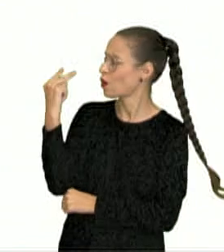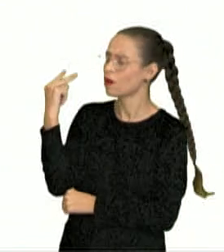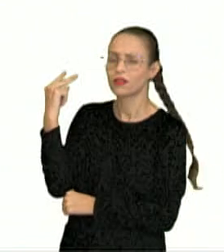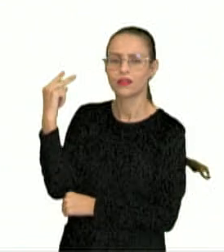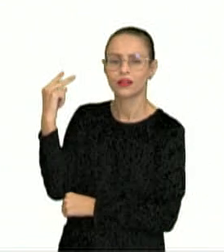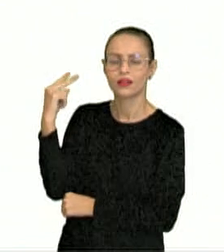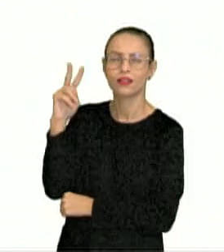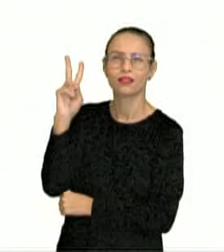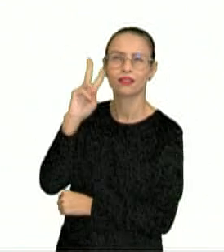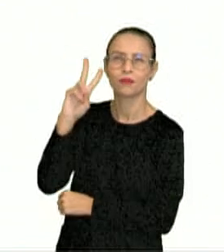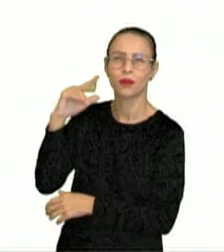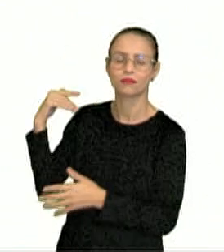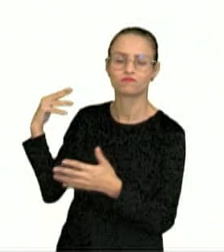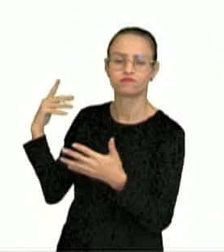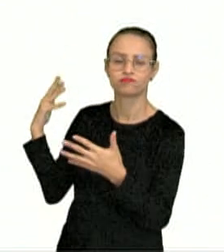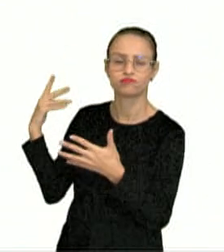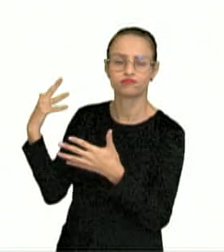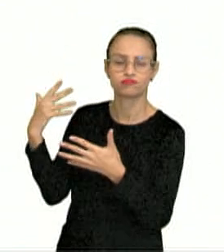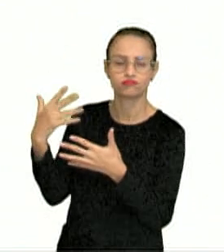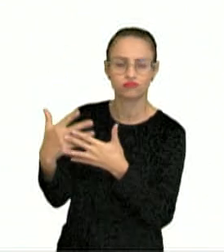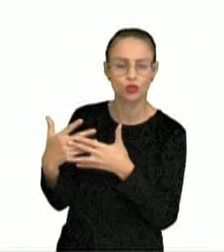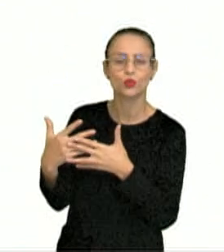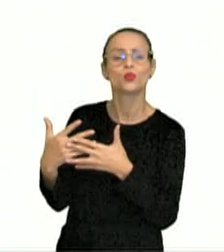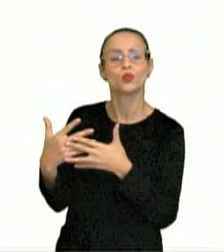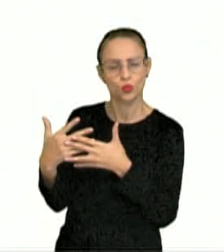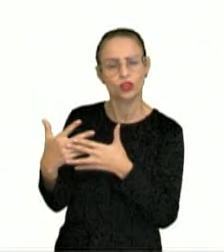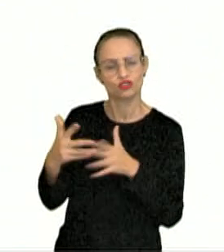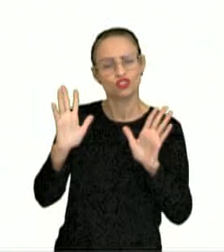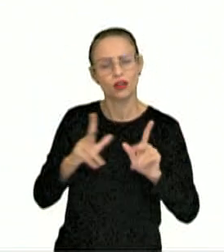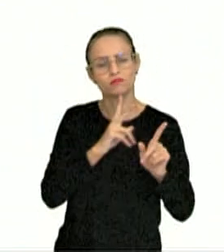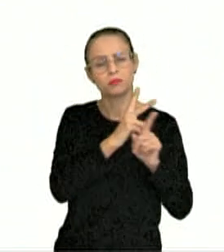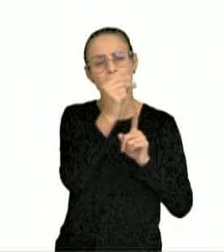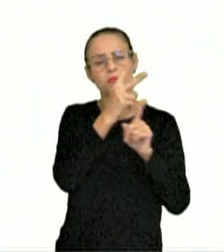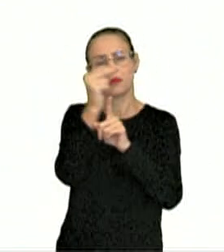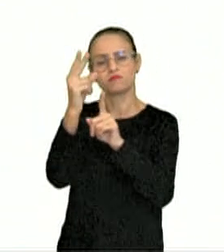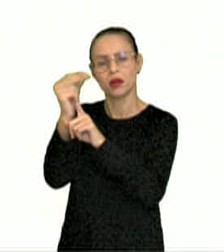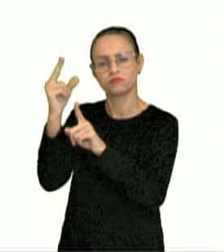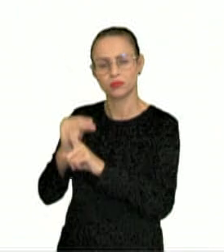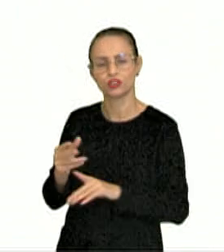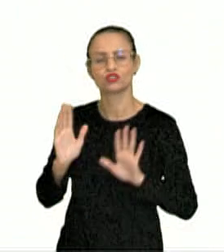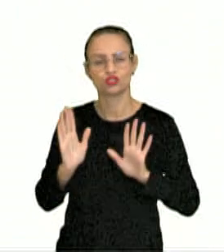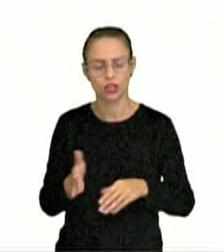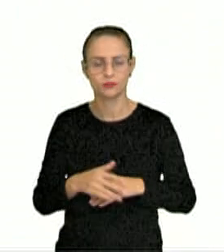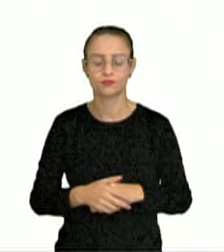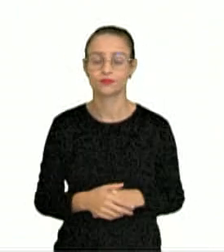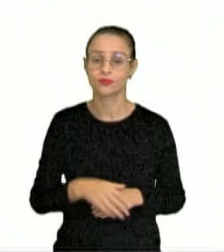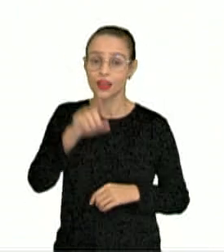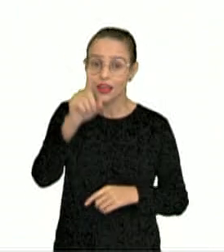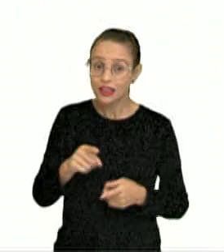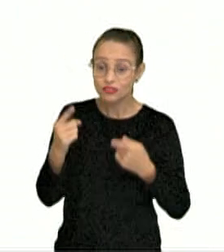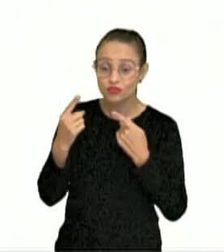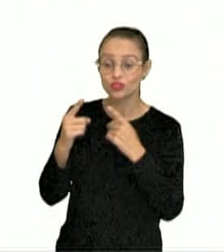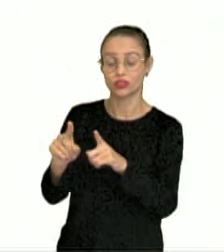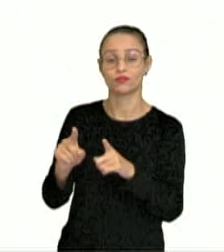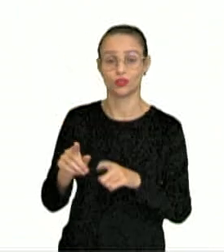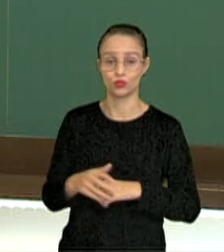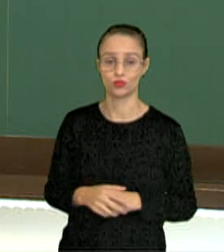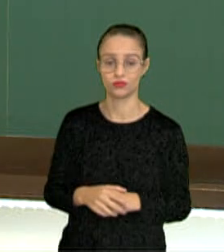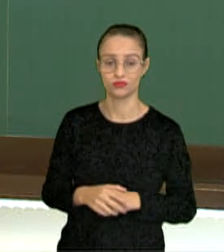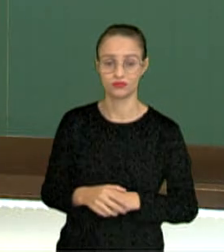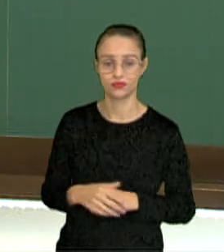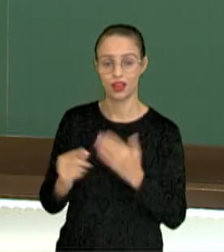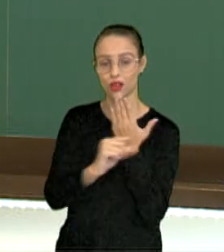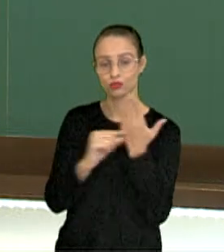e relembrar-te do que superaste. Então, temos aqui um desafio dado pela